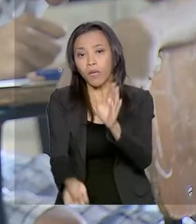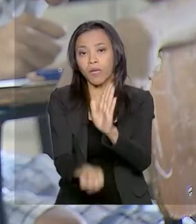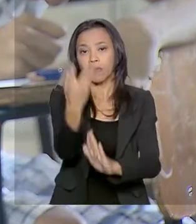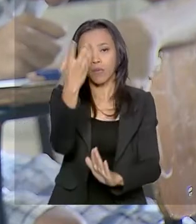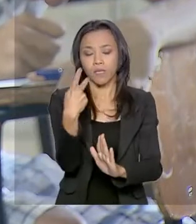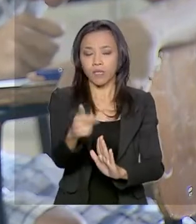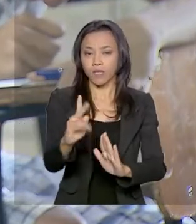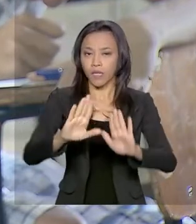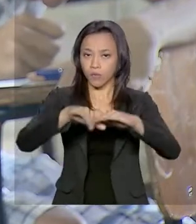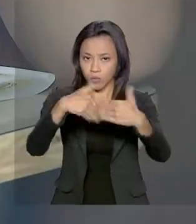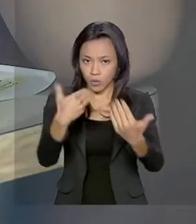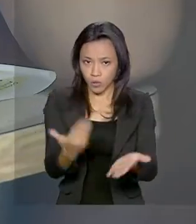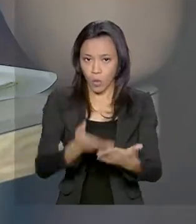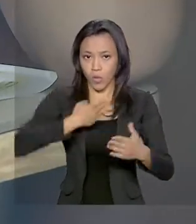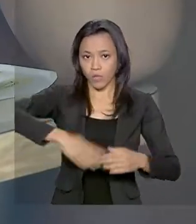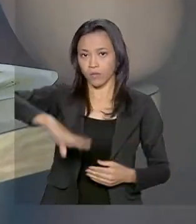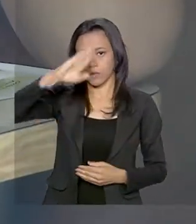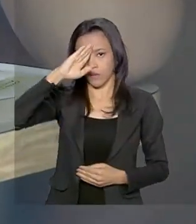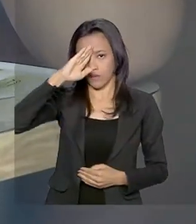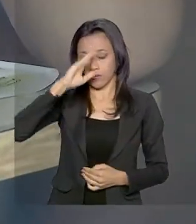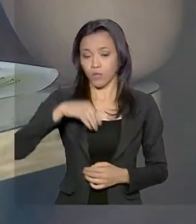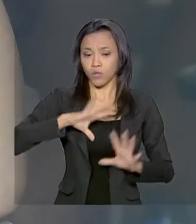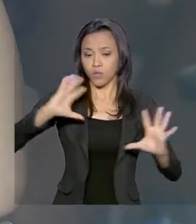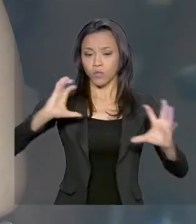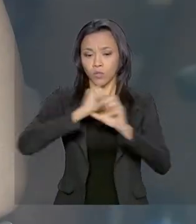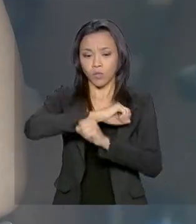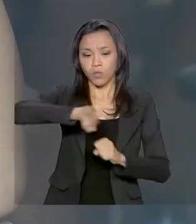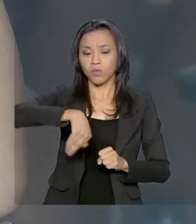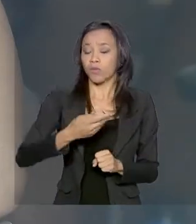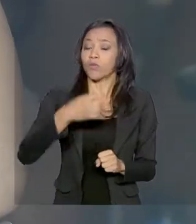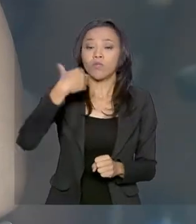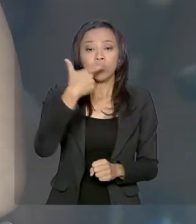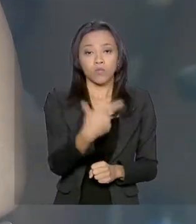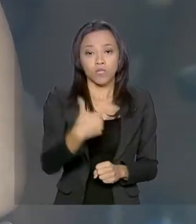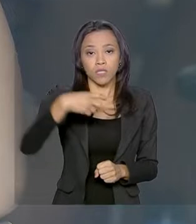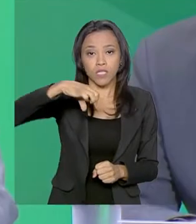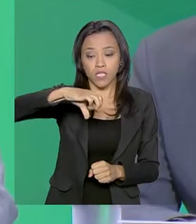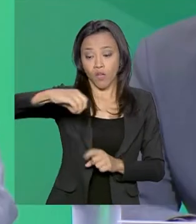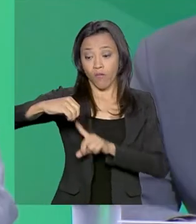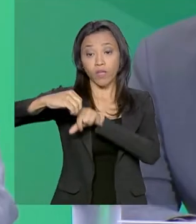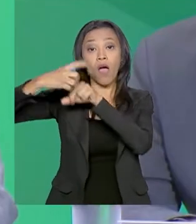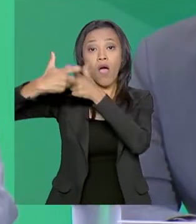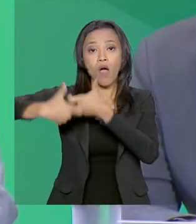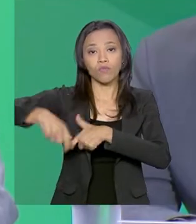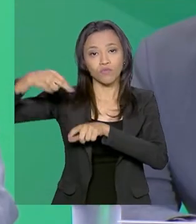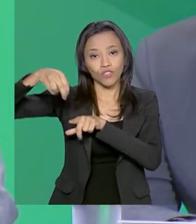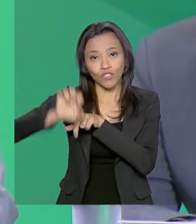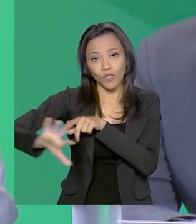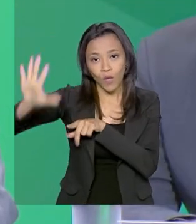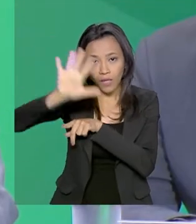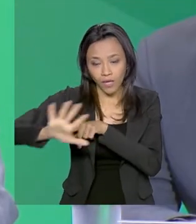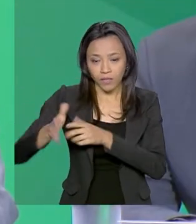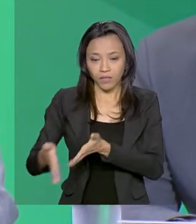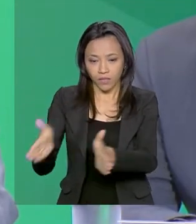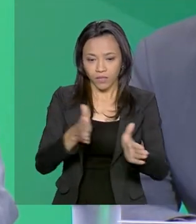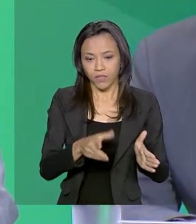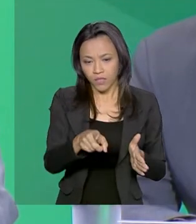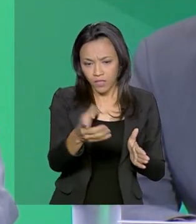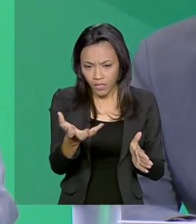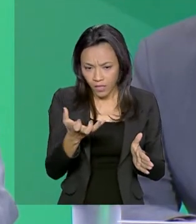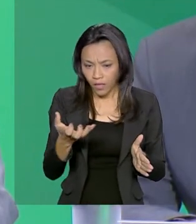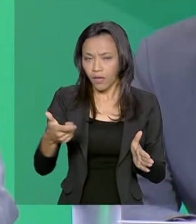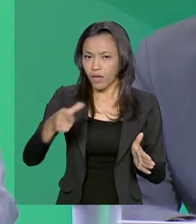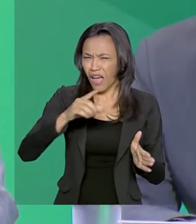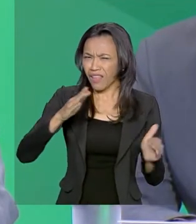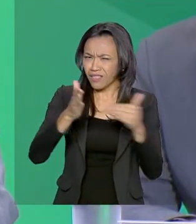-militares do governo federal. Do total, 290 estão no Nordeste. Eu pretendo antes, mas até o dia 15 de